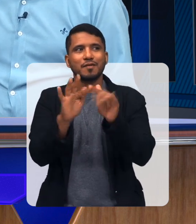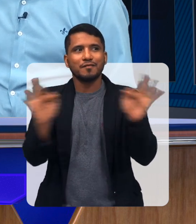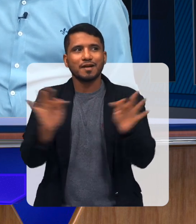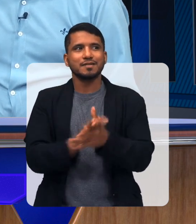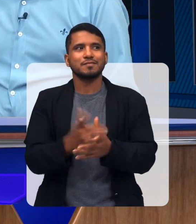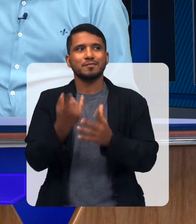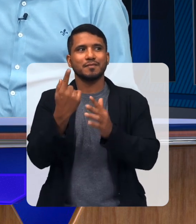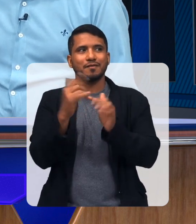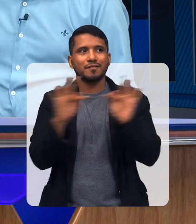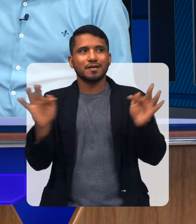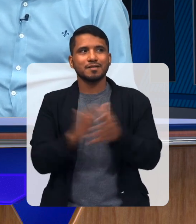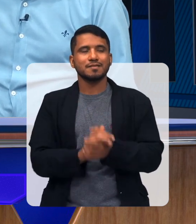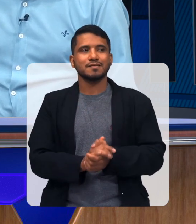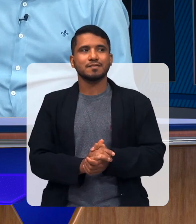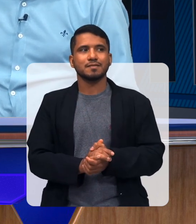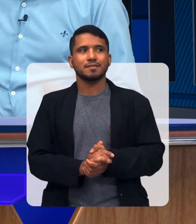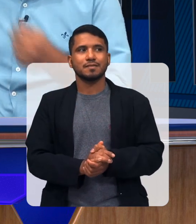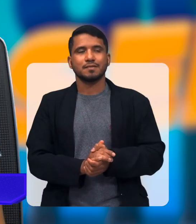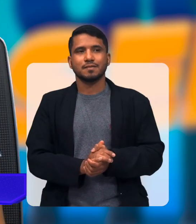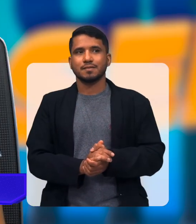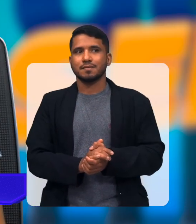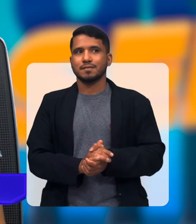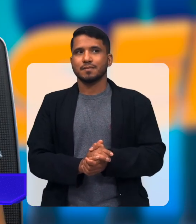pena Uma frase É